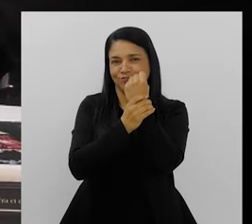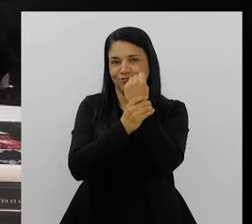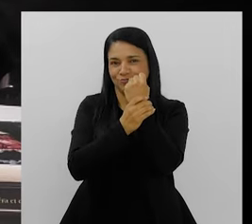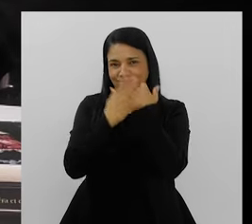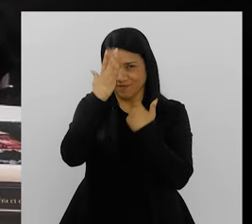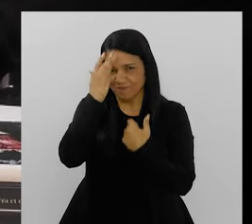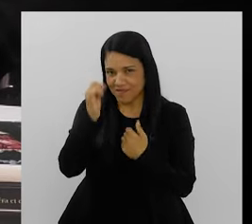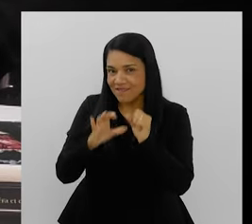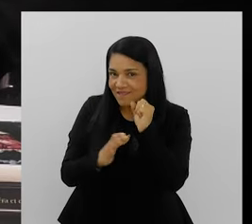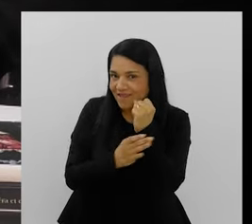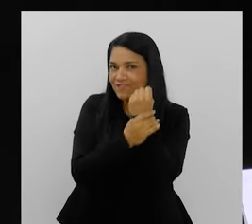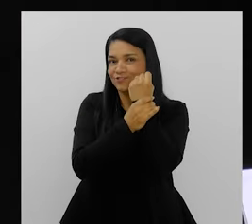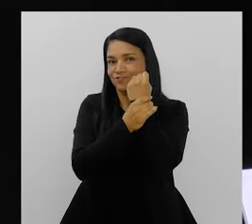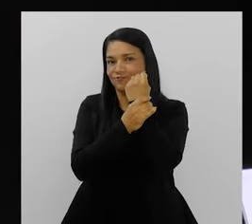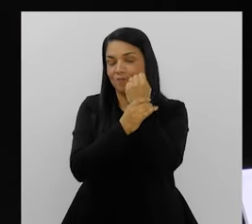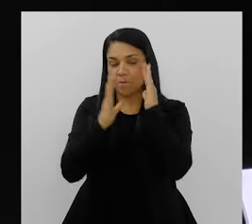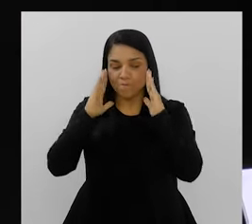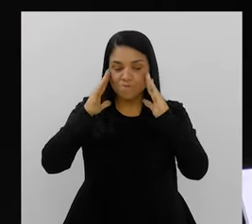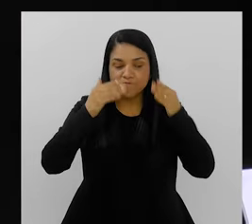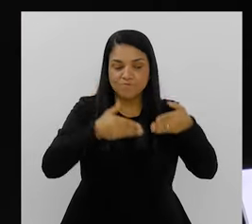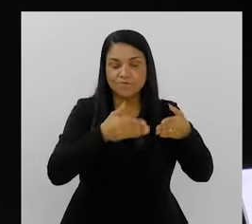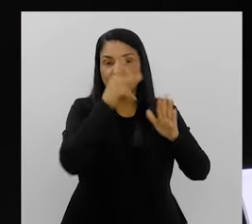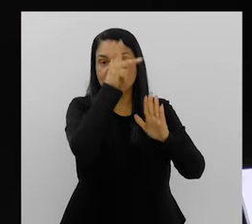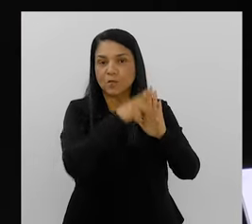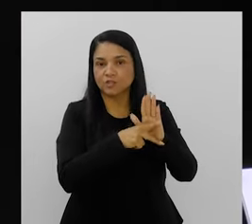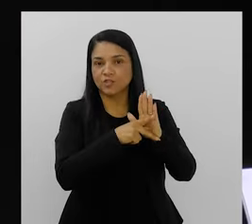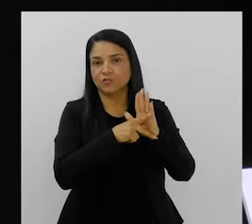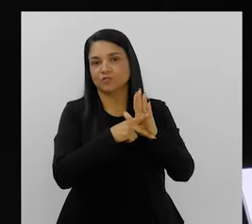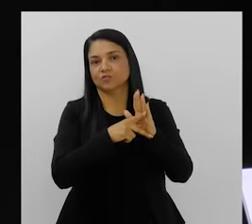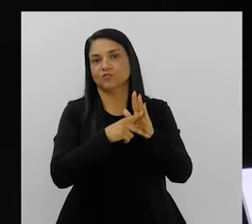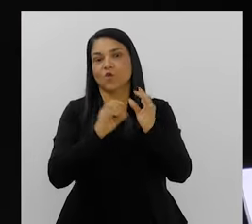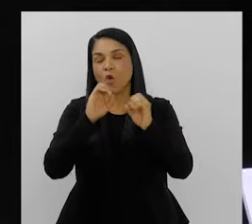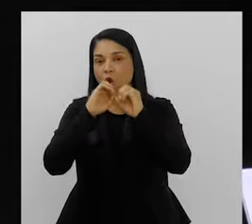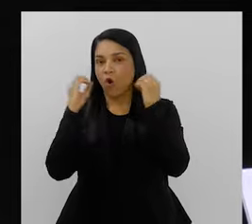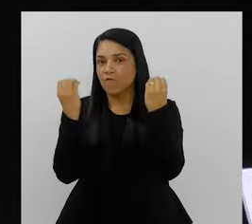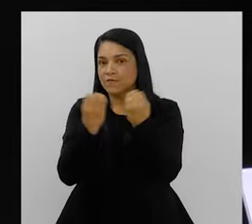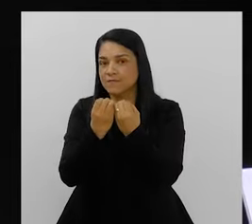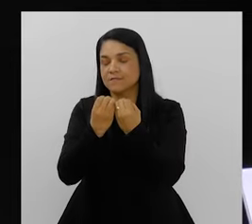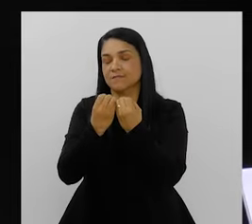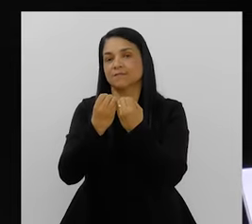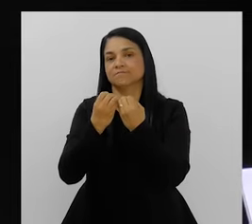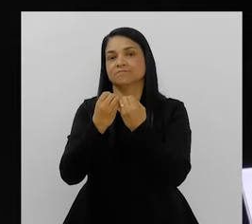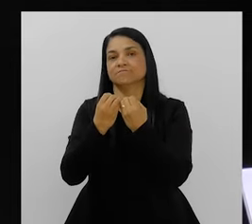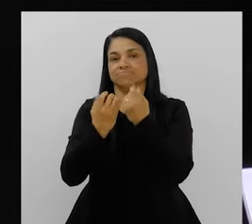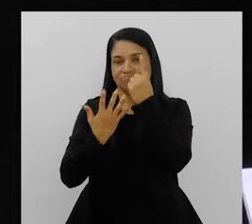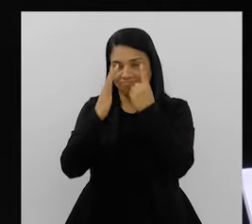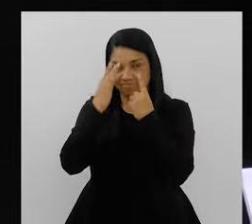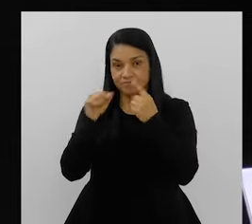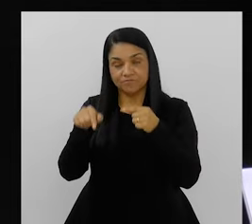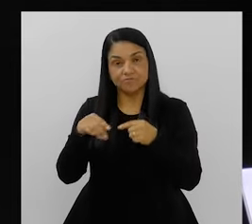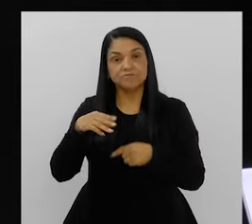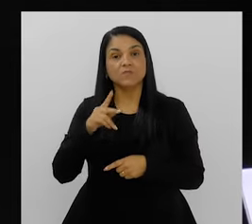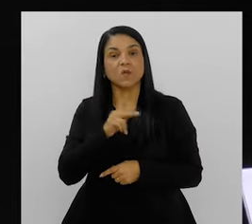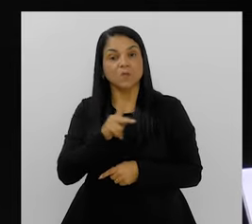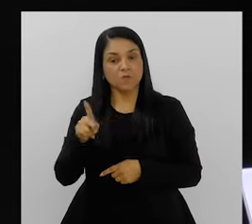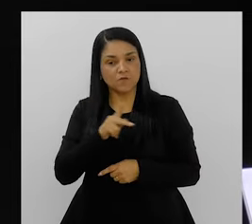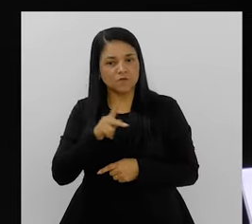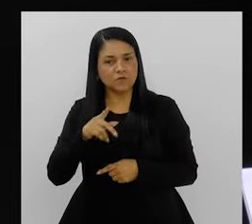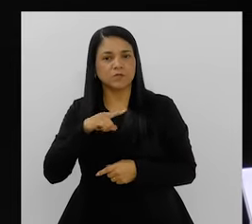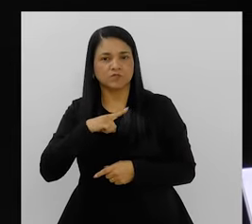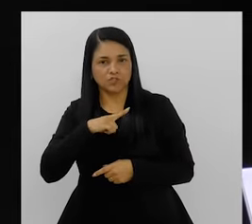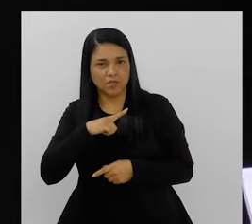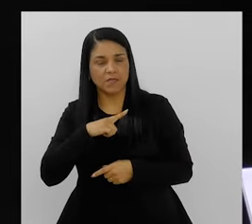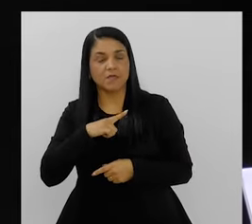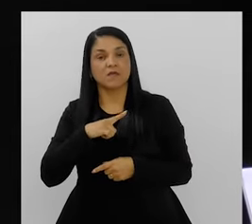voltadas para o carnaval. Porque eu fiz o projeto do mestre Manuel Dionísio, ele é o meu mestre de vida, e na época só